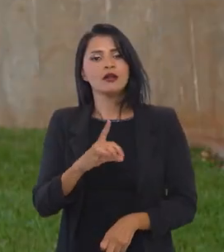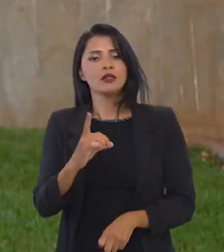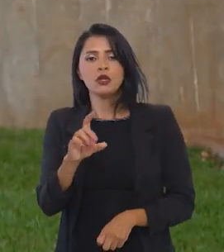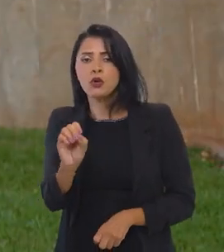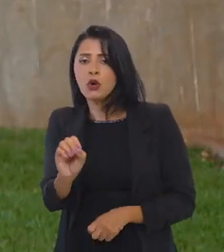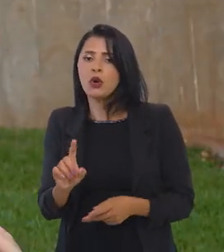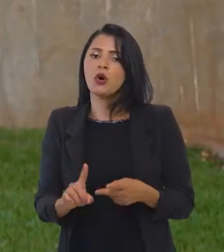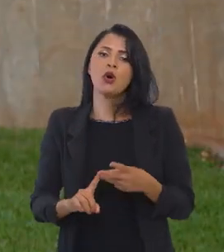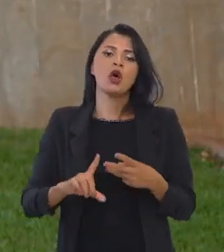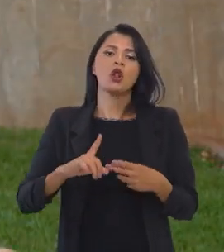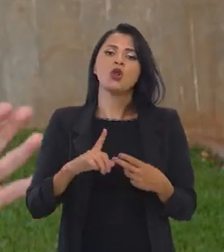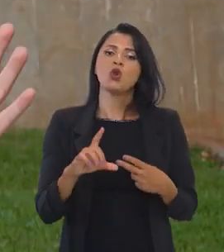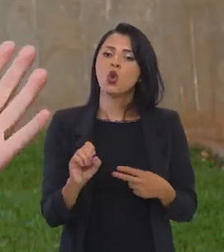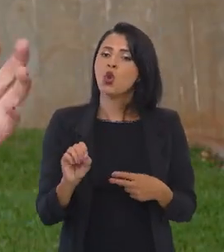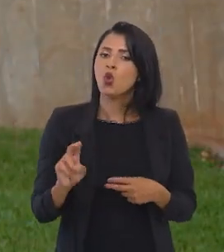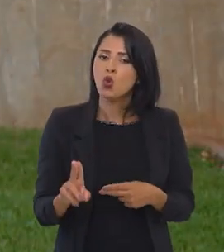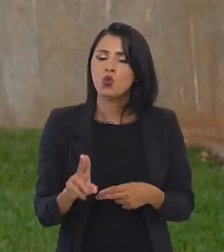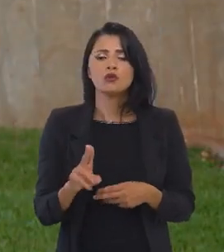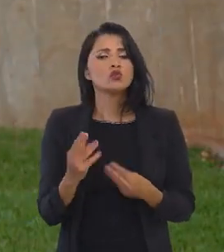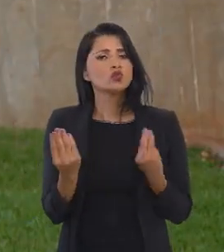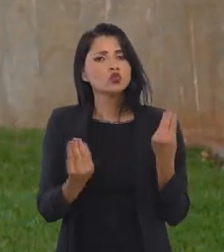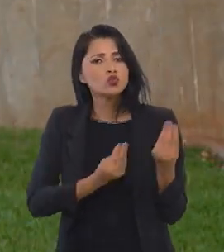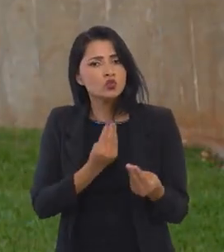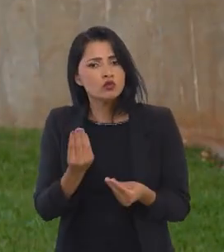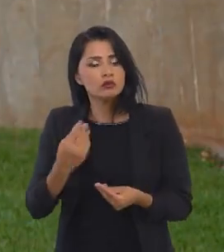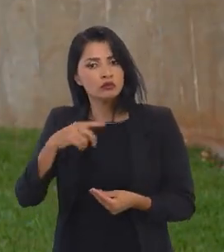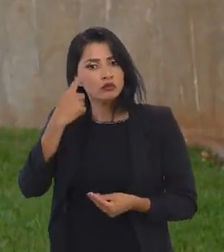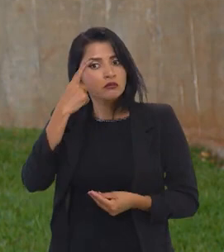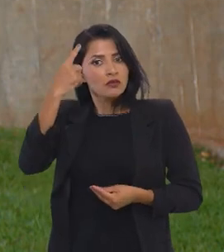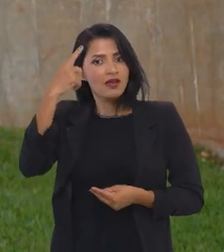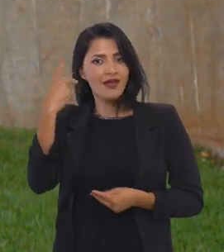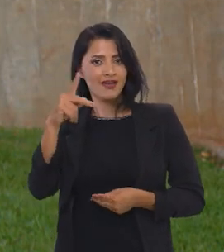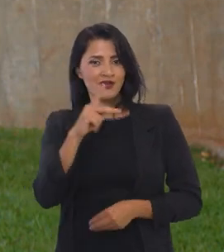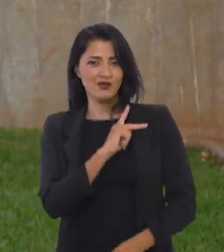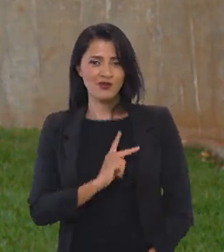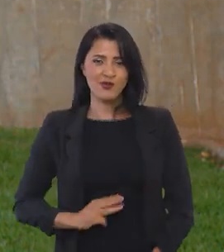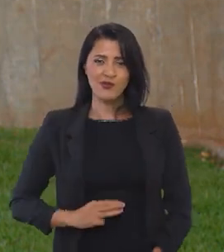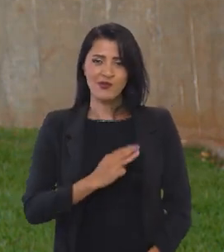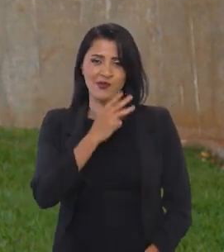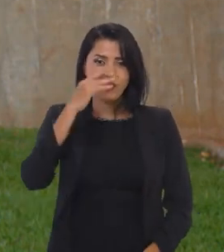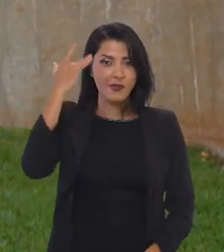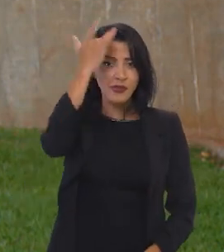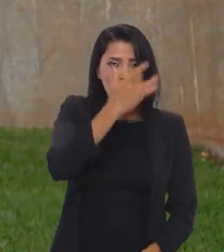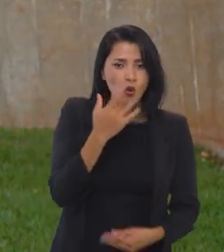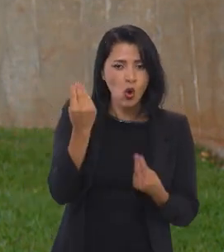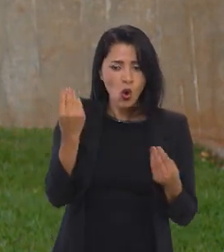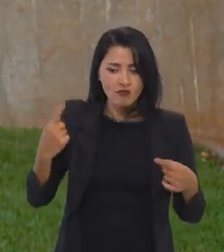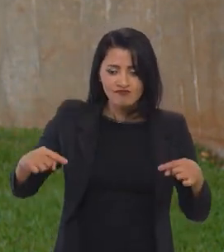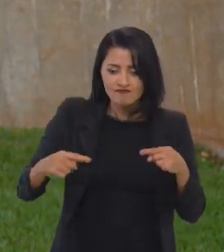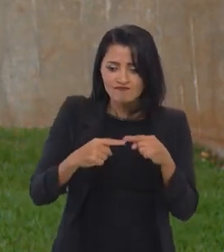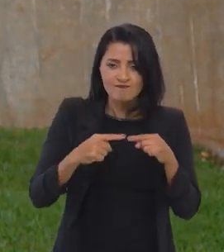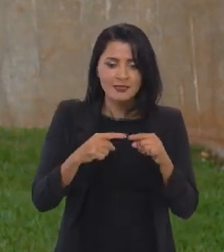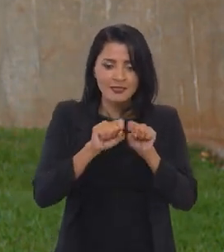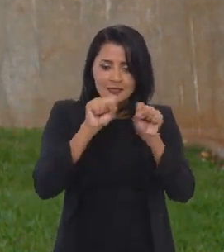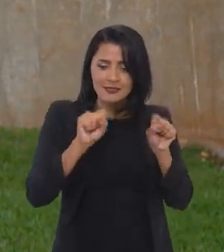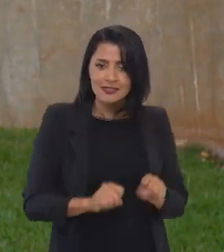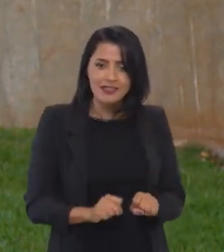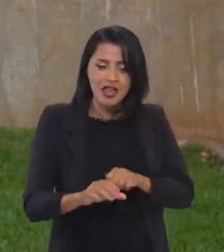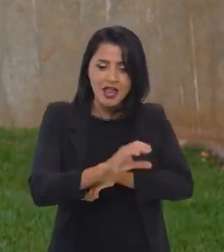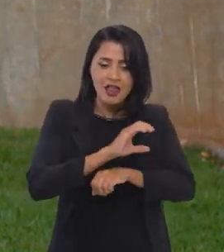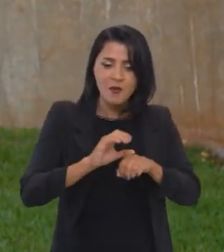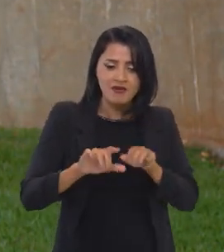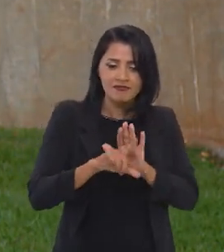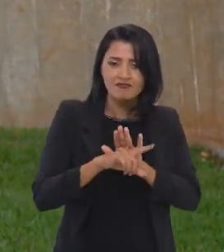a LDO, a LOA. Como é que a ideia que o ministro trouxe, como é que isso se encaixava dentro desse sistema